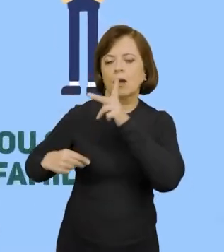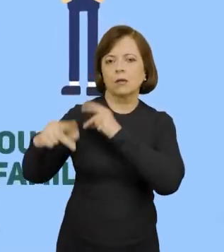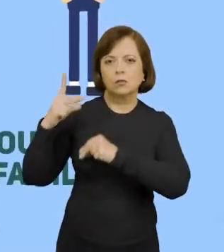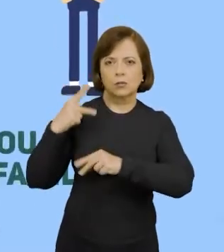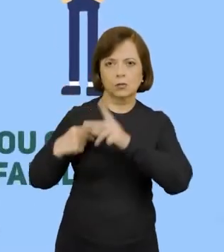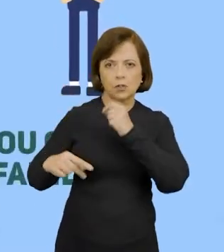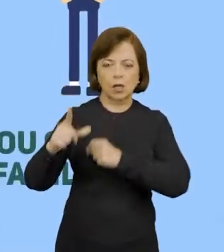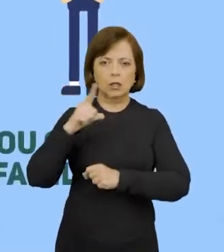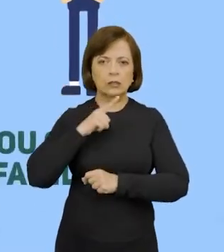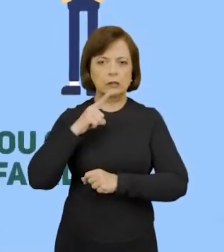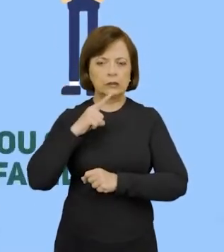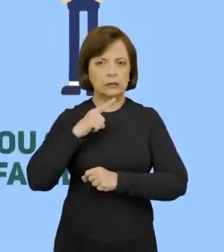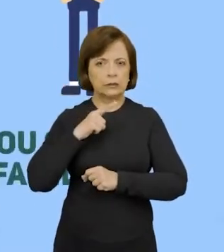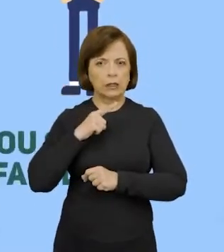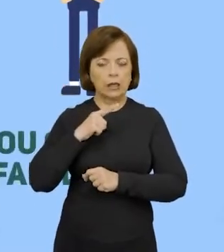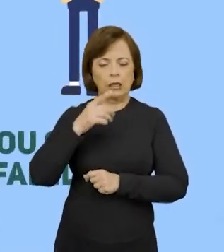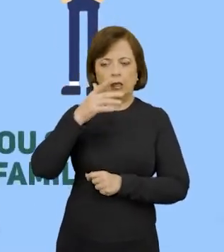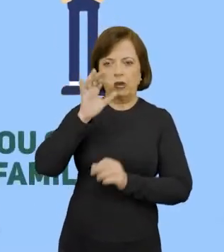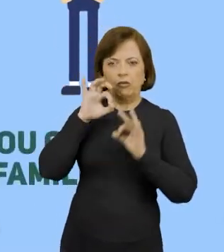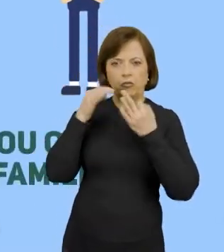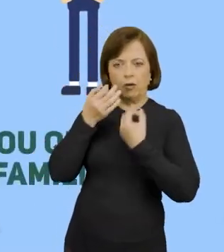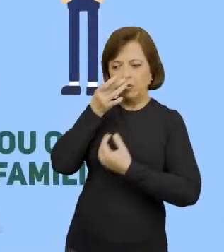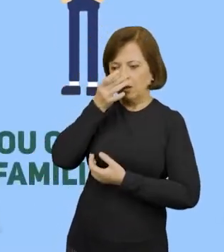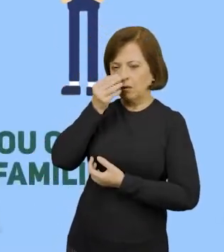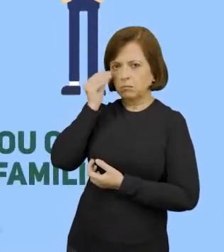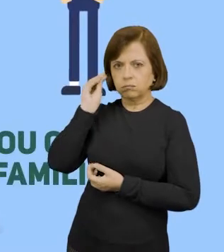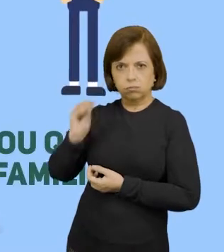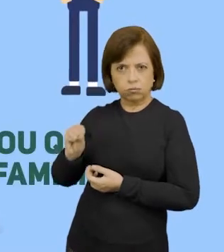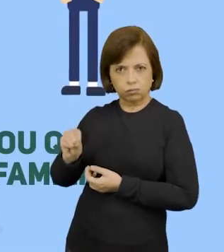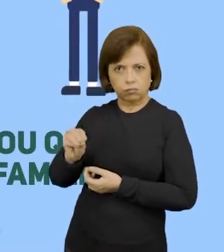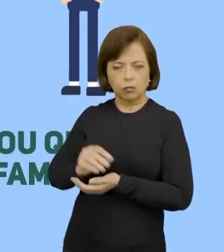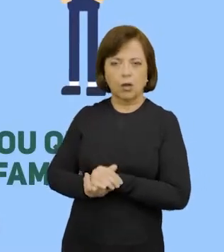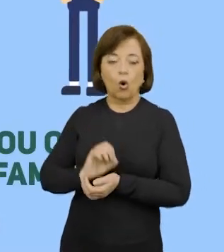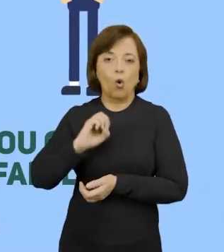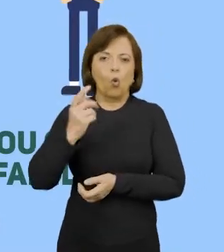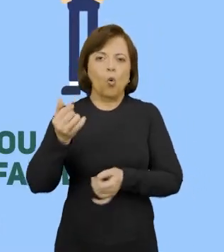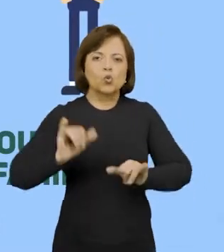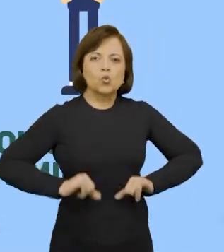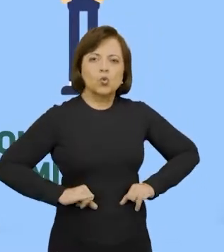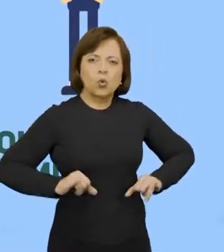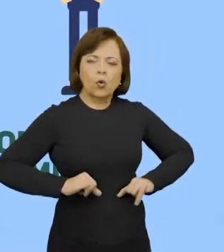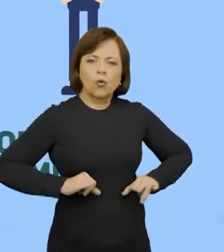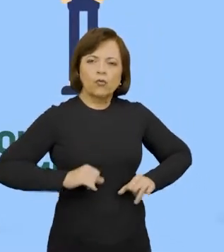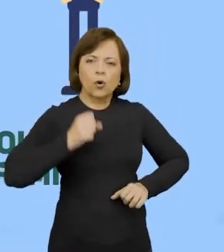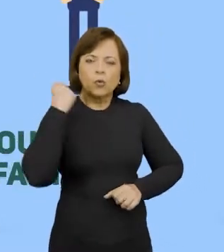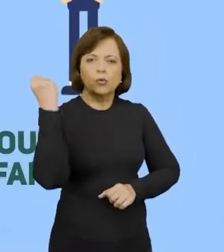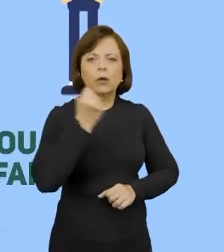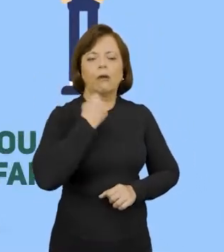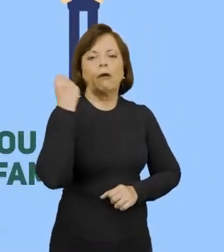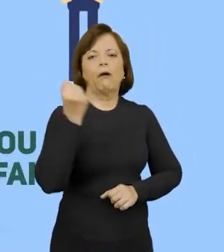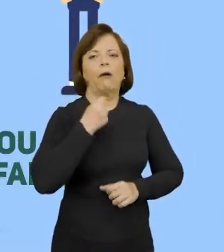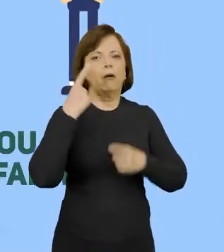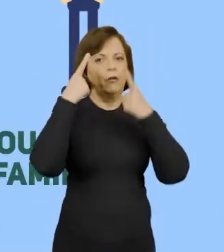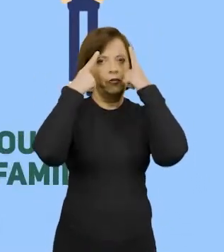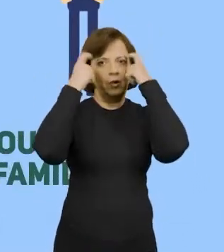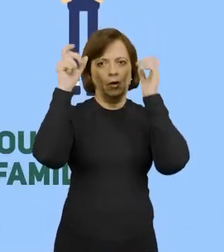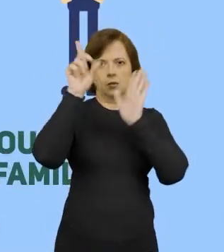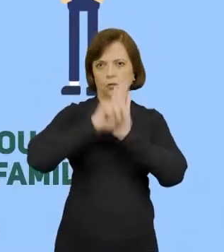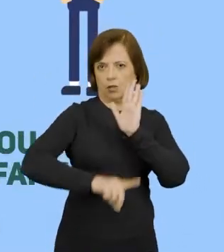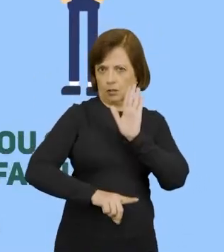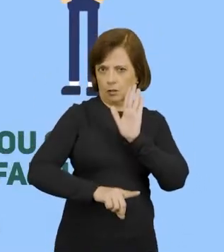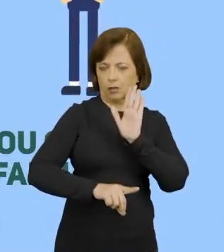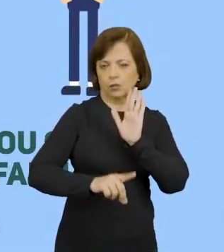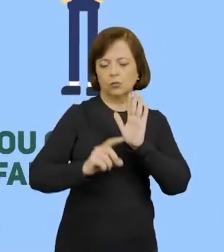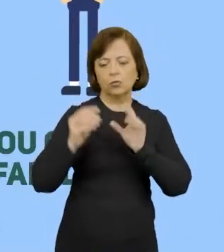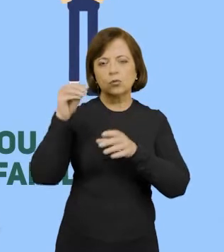que estão em situação de abandono ou que sofreram grave violação de direitos no seu núcleo